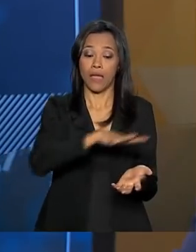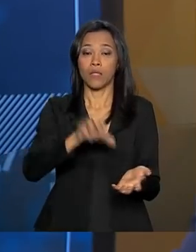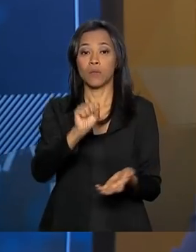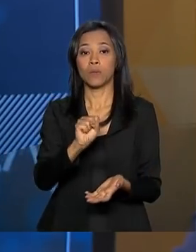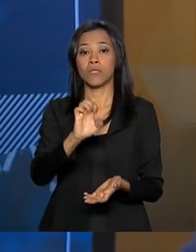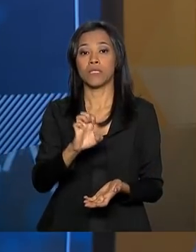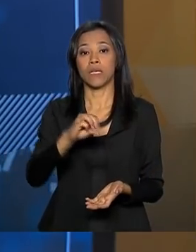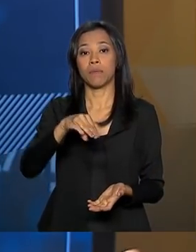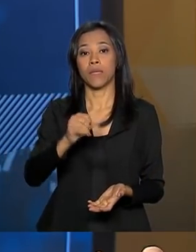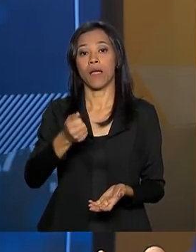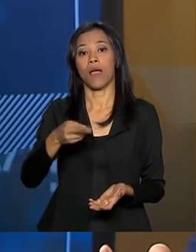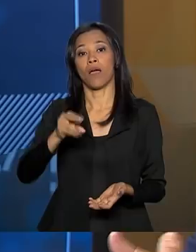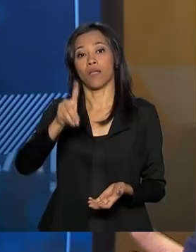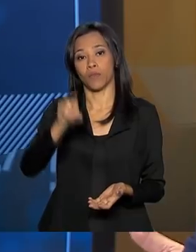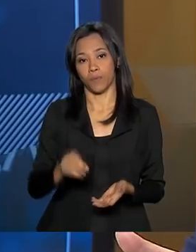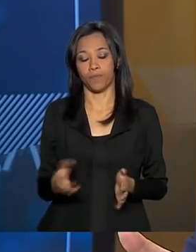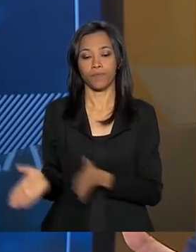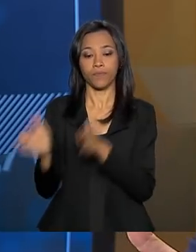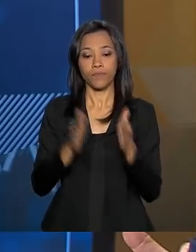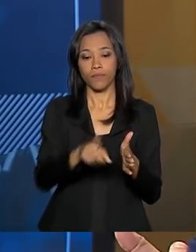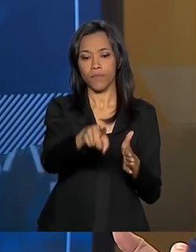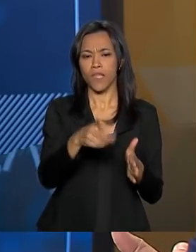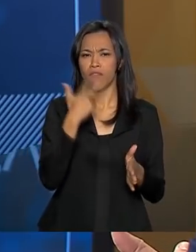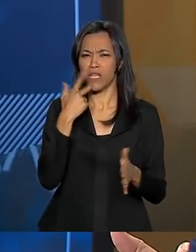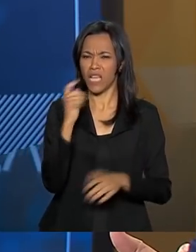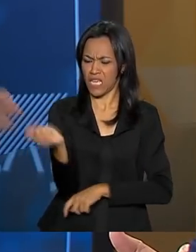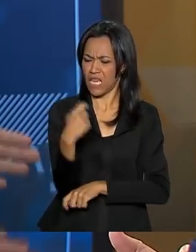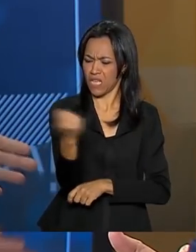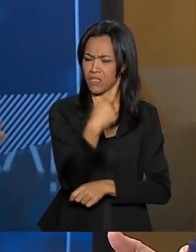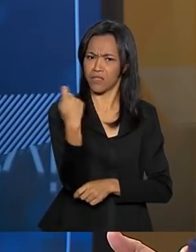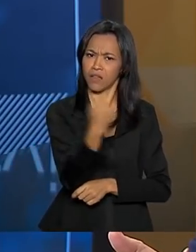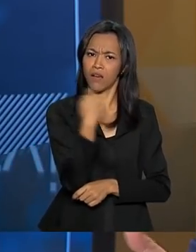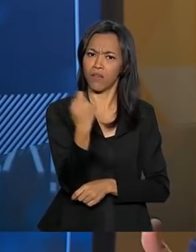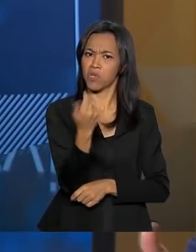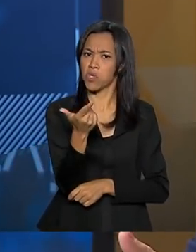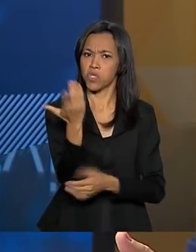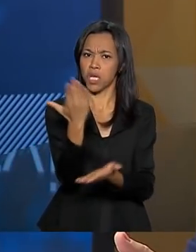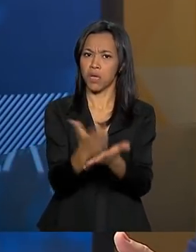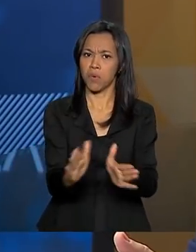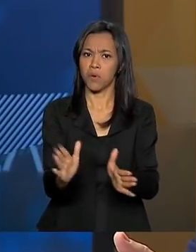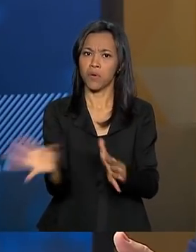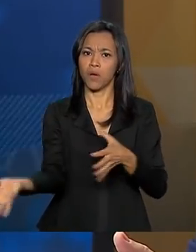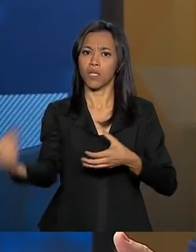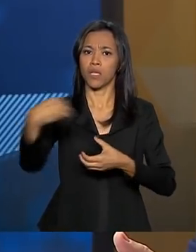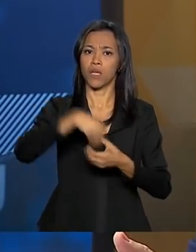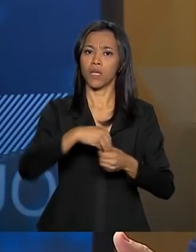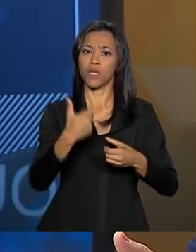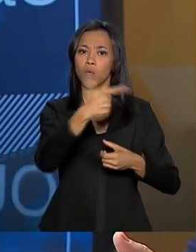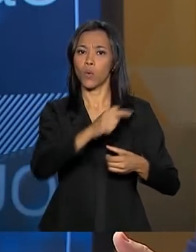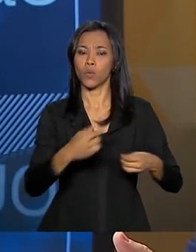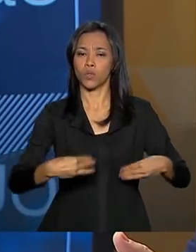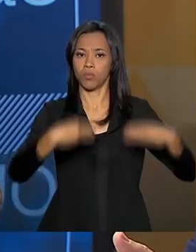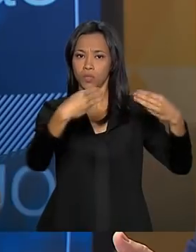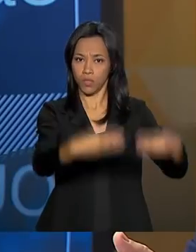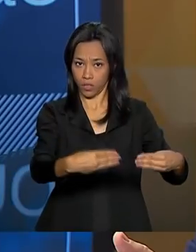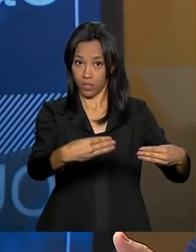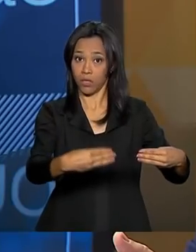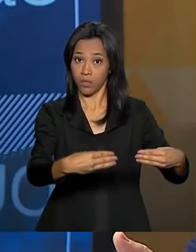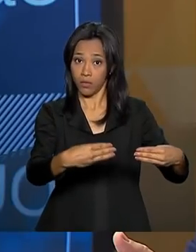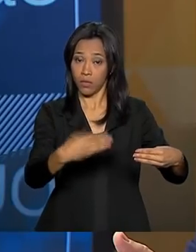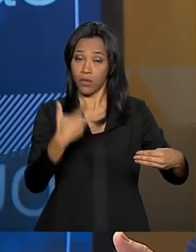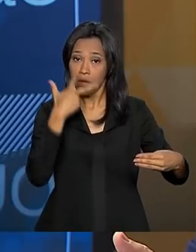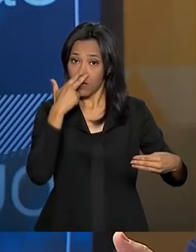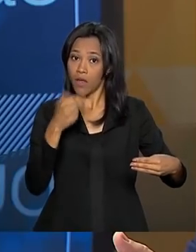questão da irrigação, antes ela estava no Ministério da Integração Nacional, que não existe mais, é desenvolvimento regional hoje, só que ela foi